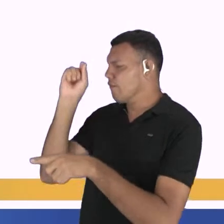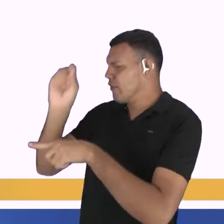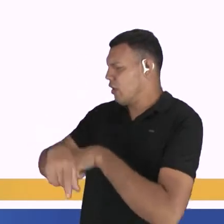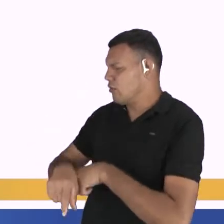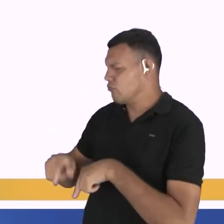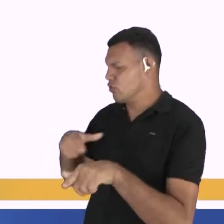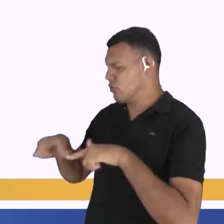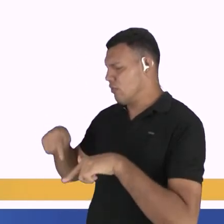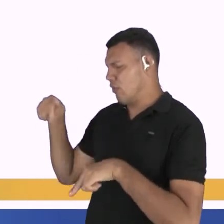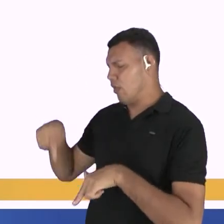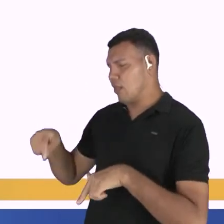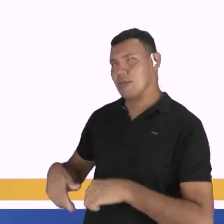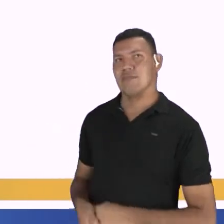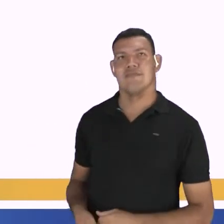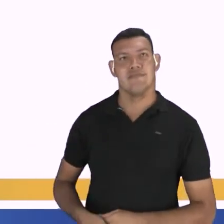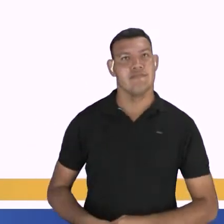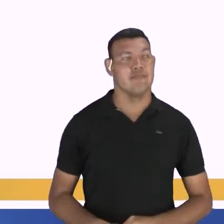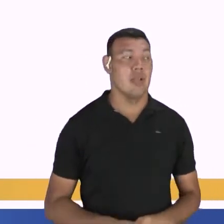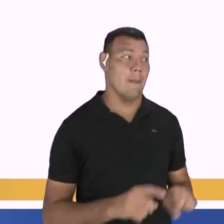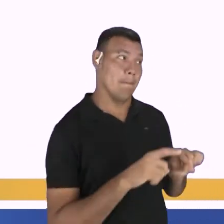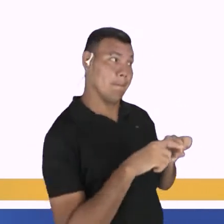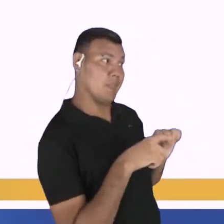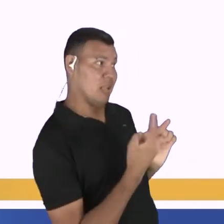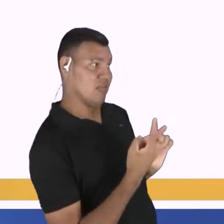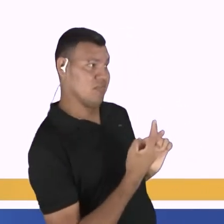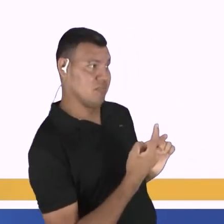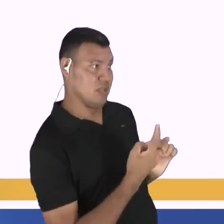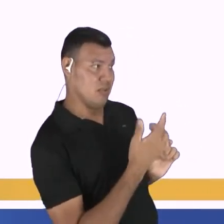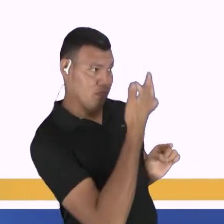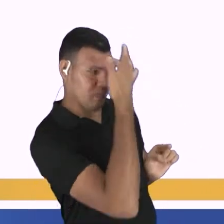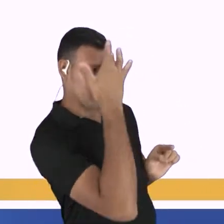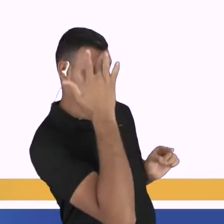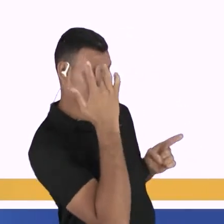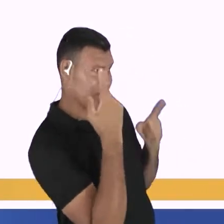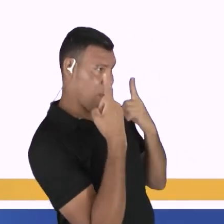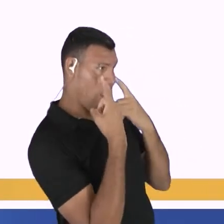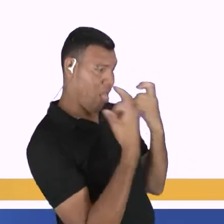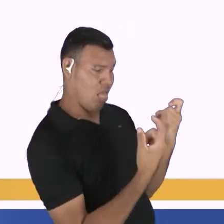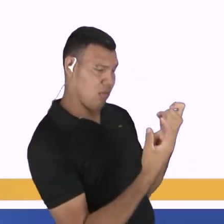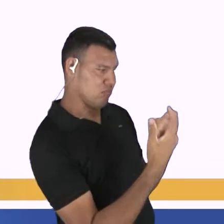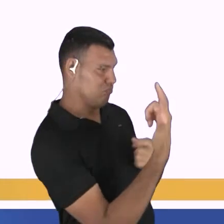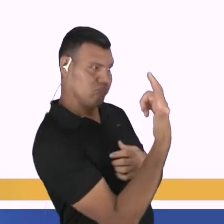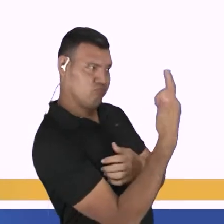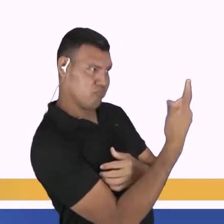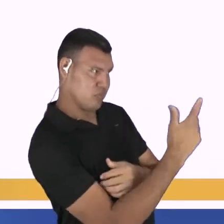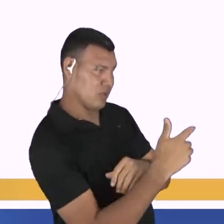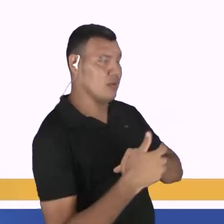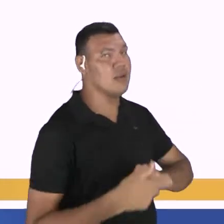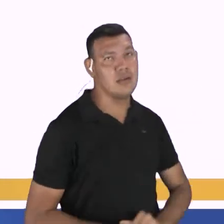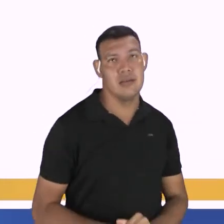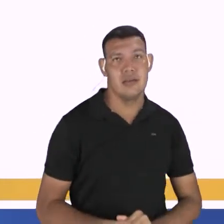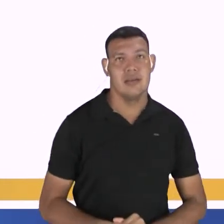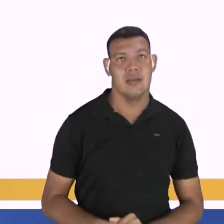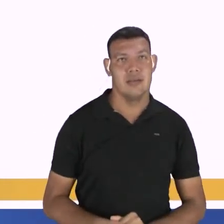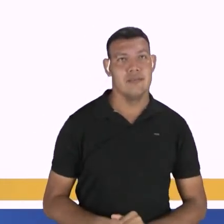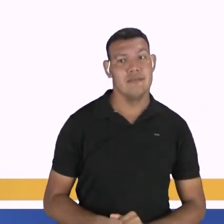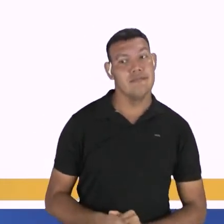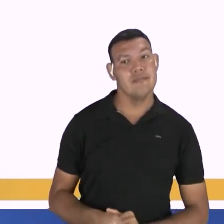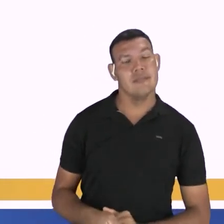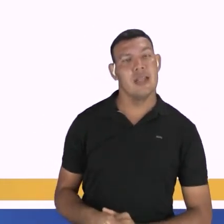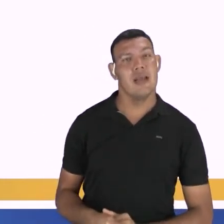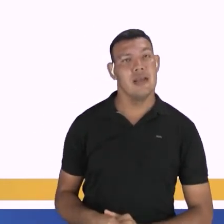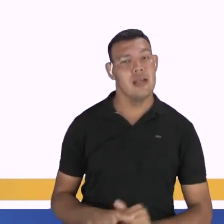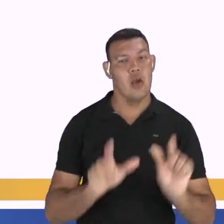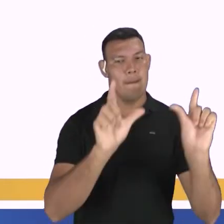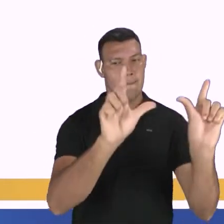existem mais pessoas interessadas. Observem no primeiro quadrinho que nós temos a forma verbal haja, que